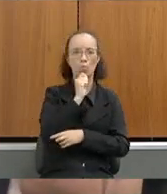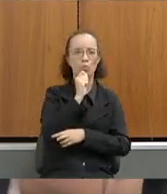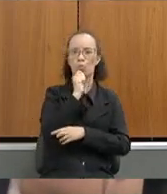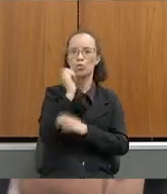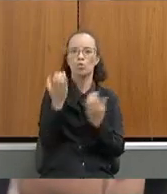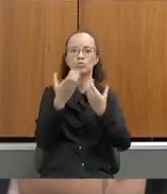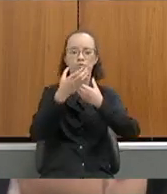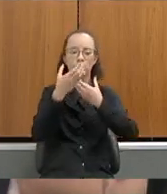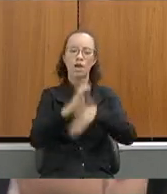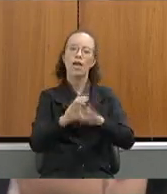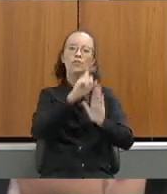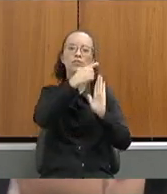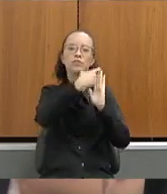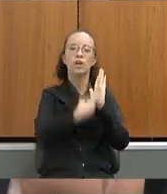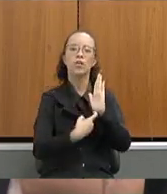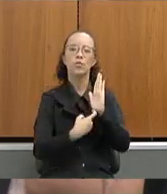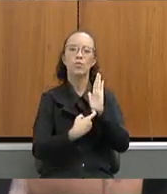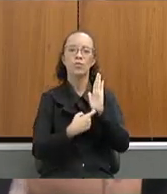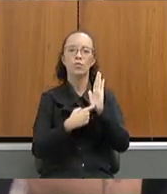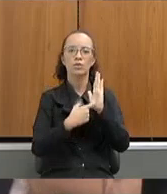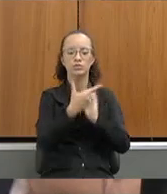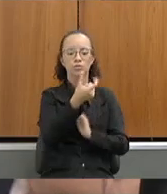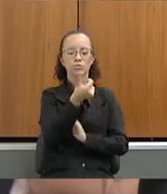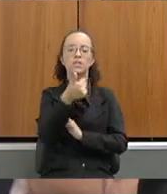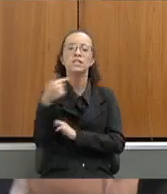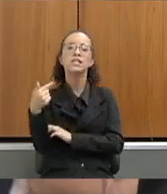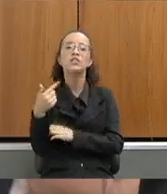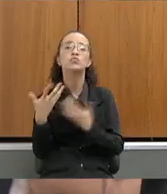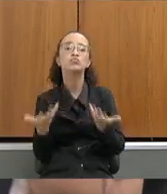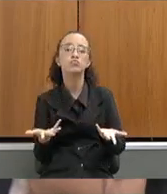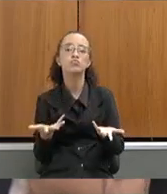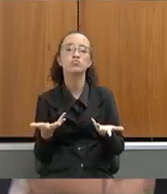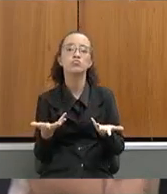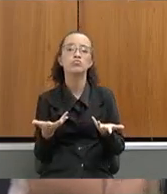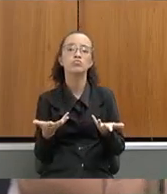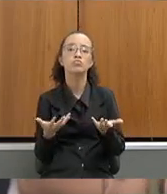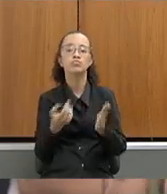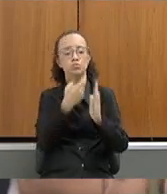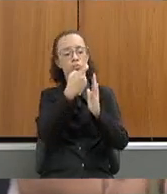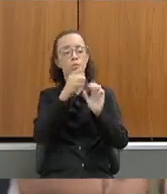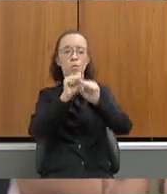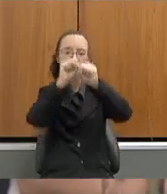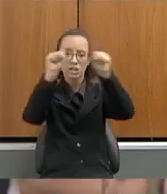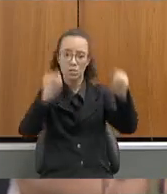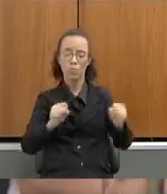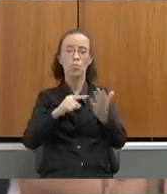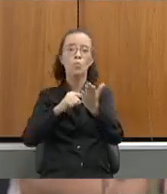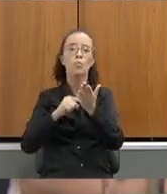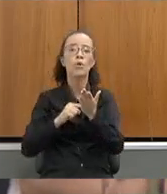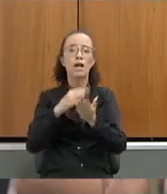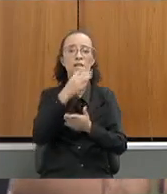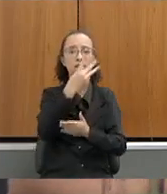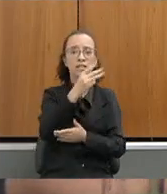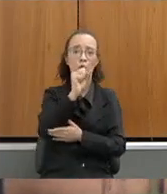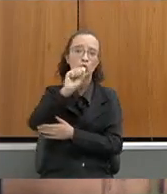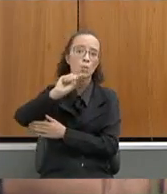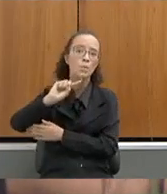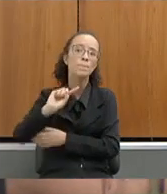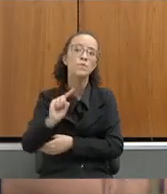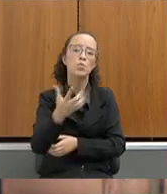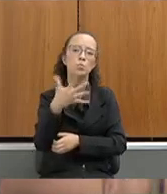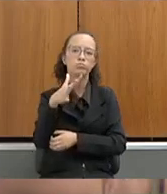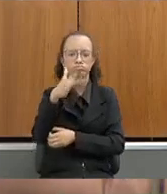concurso edital de 2017. Segundo o Portal da Transparência, há 38.127